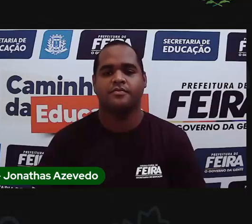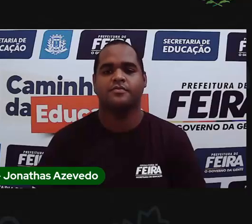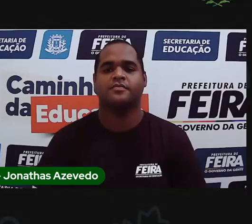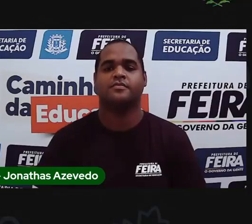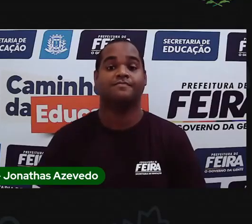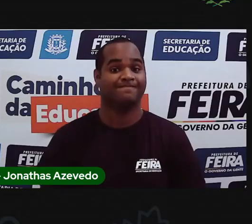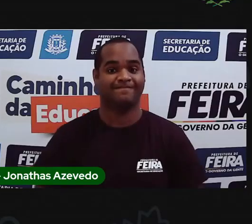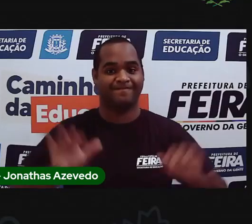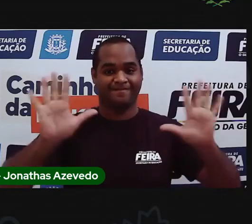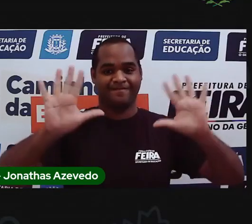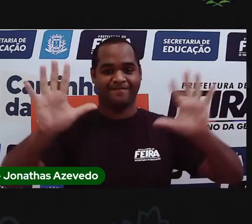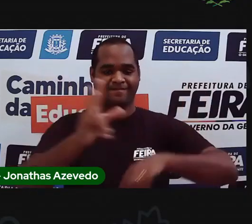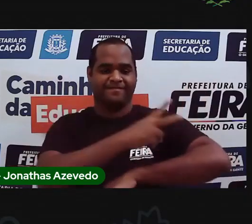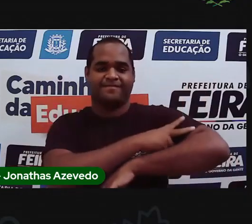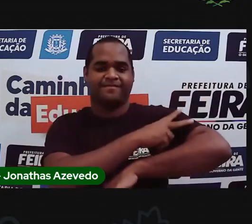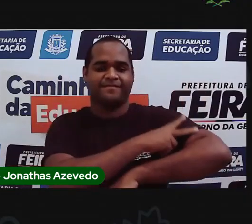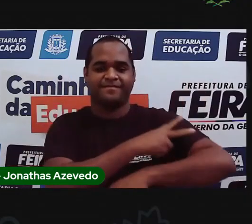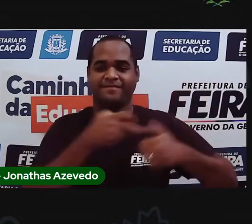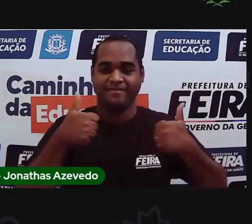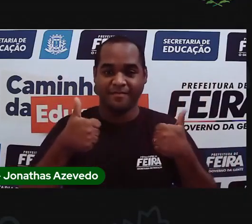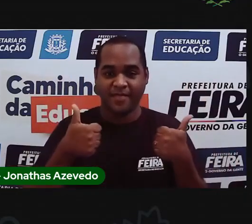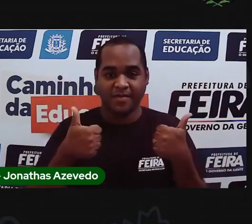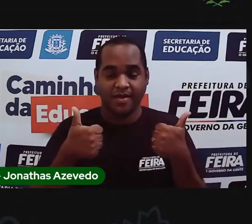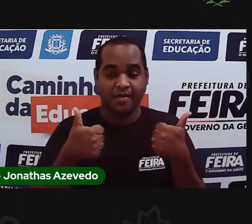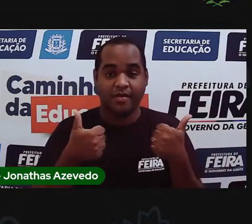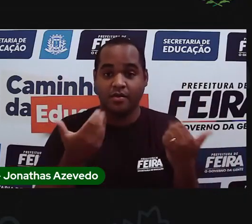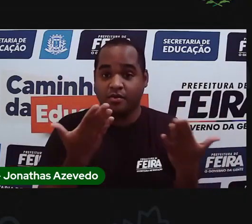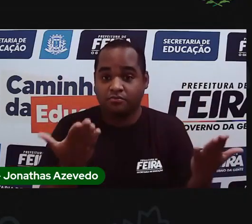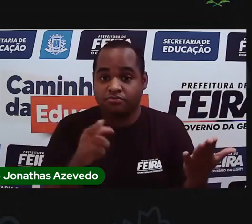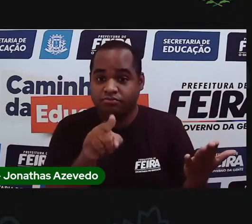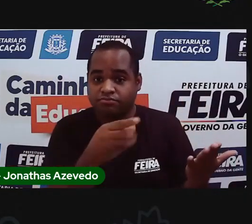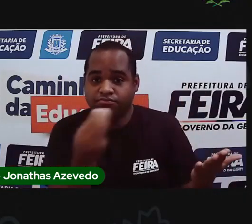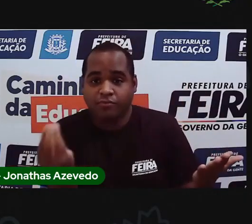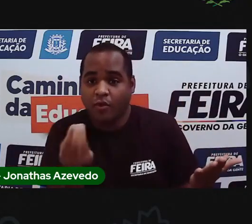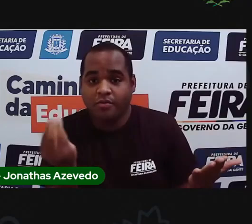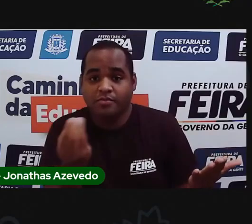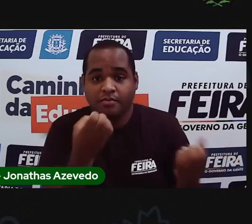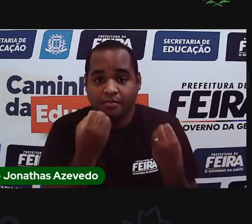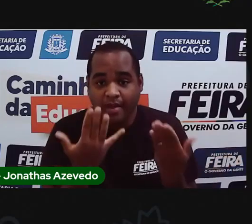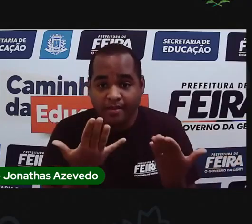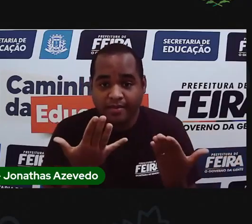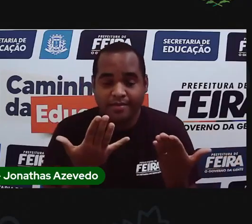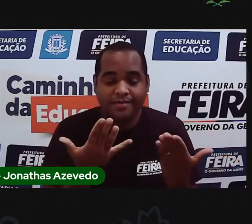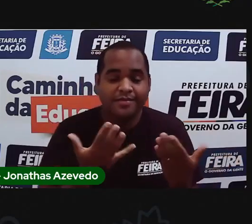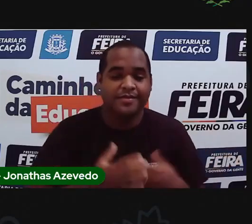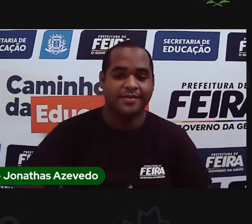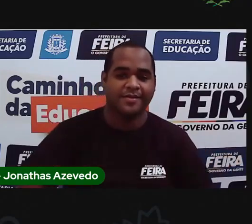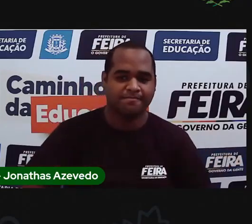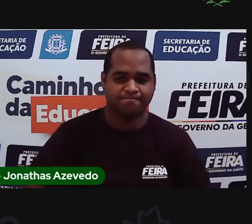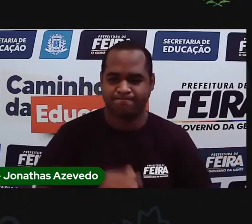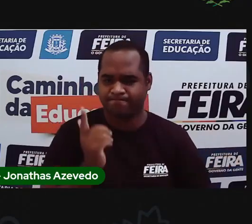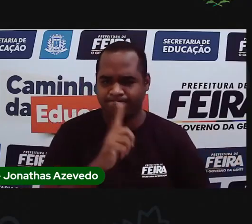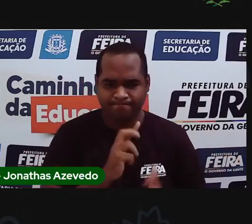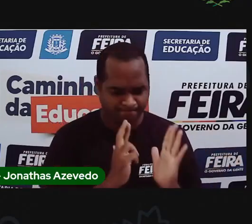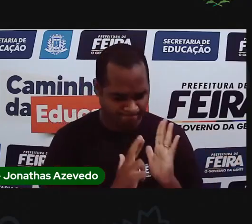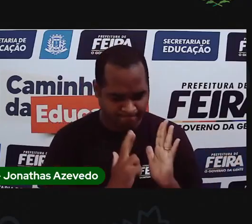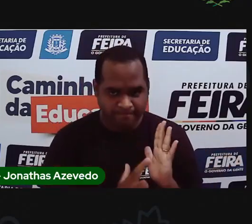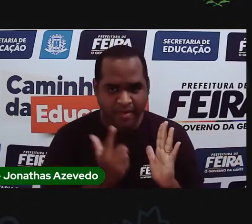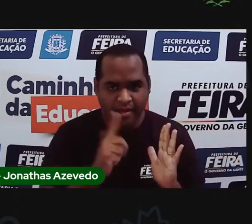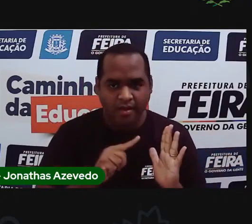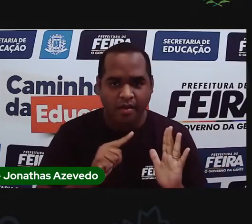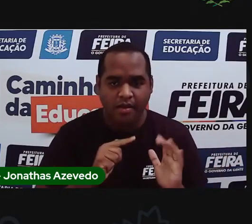Olá, segundo ano. E aí, como vocês estão? Fizeram as atividades?